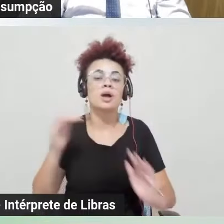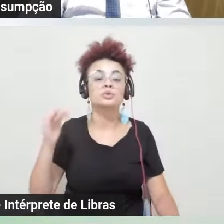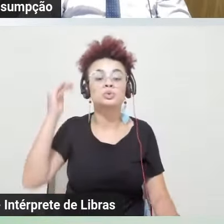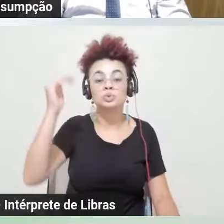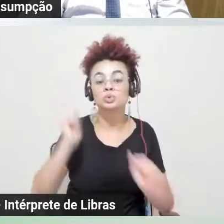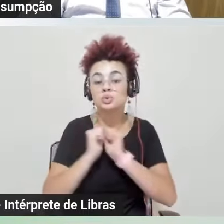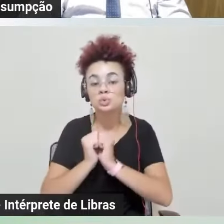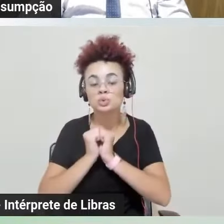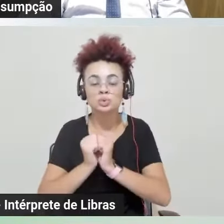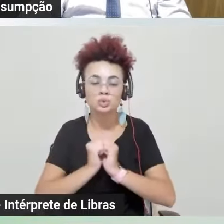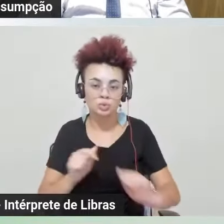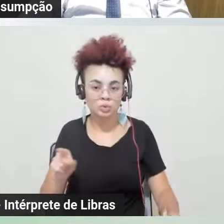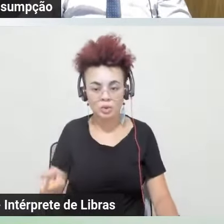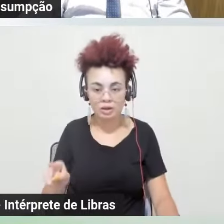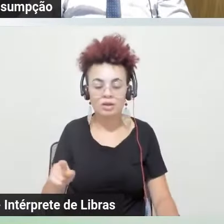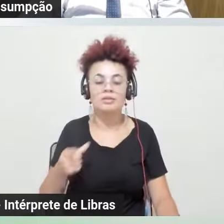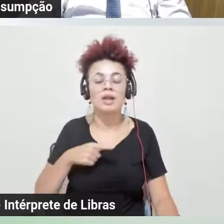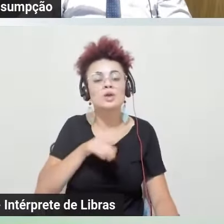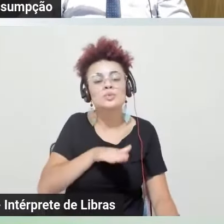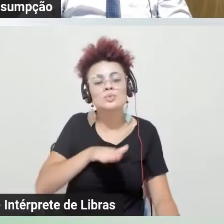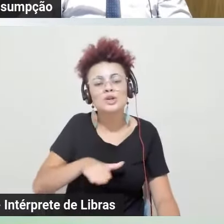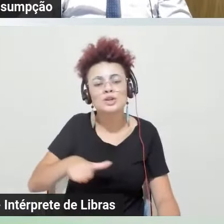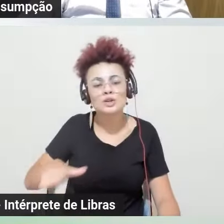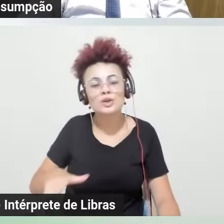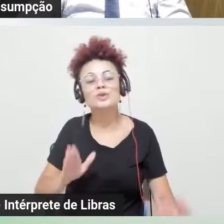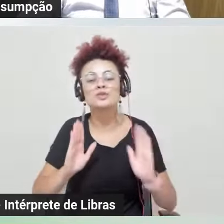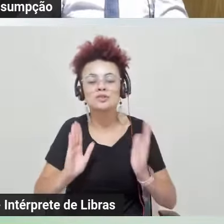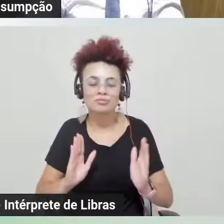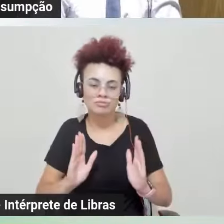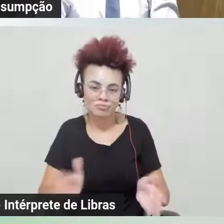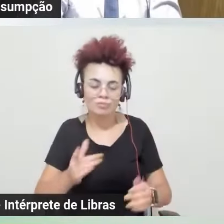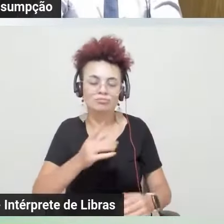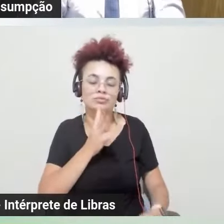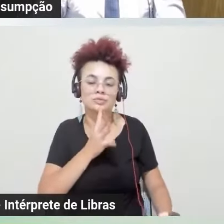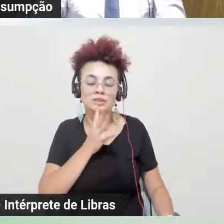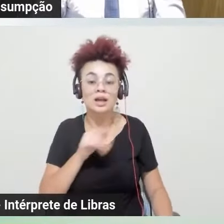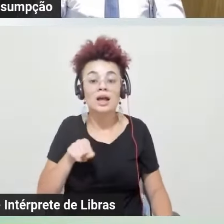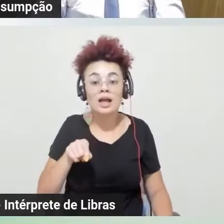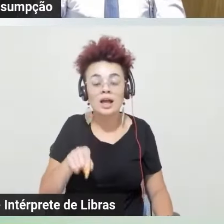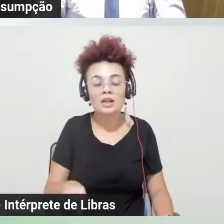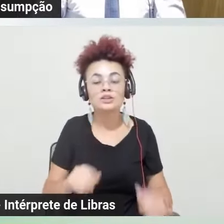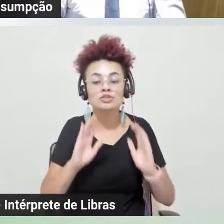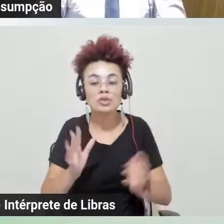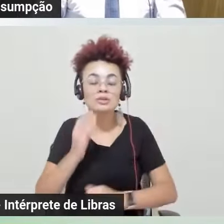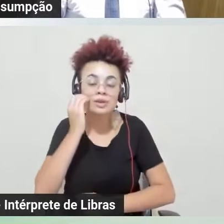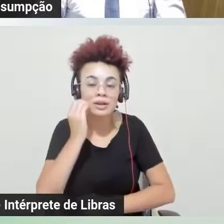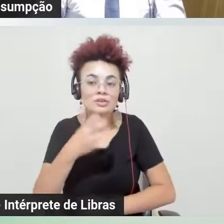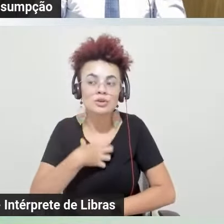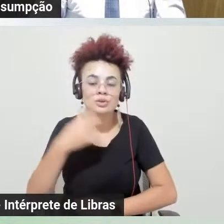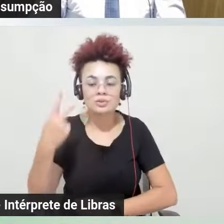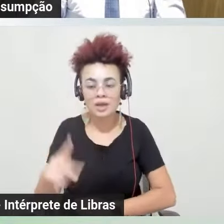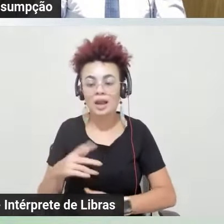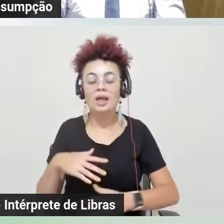ela. Os bem pequenininhos que estão conosco na educação infantil, eles vão fazer uso a partir das experiências que eles têm. E à